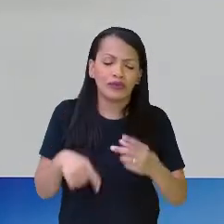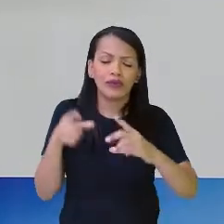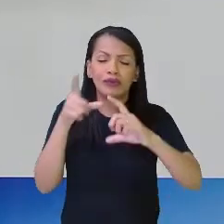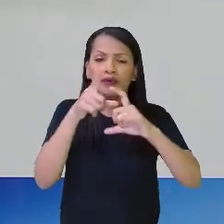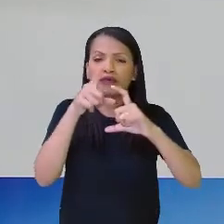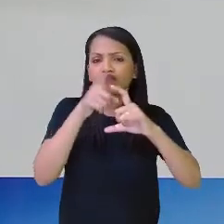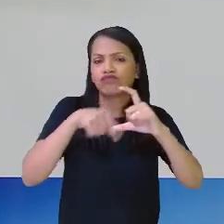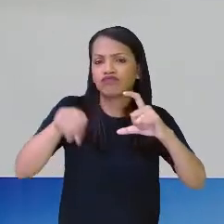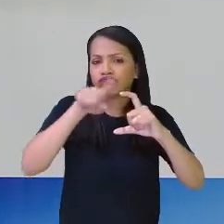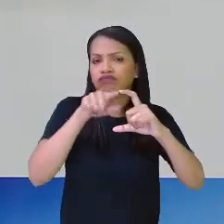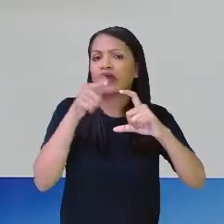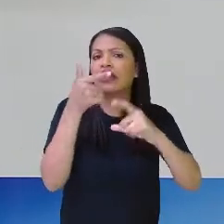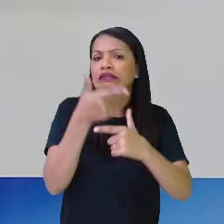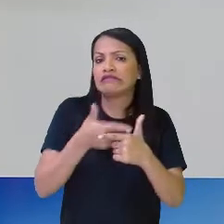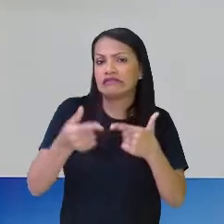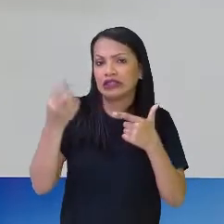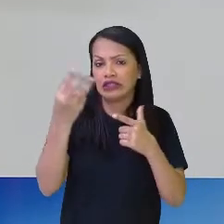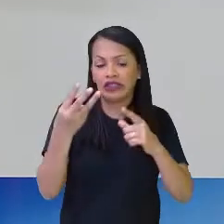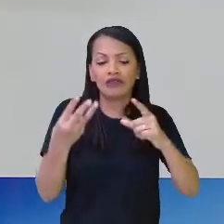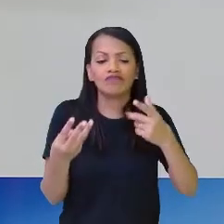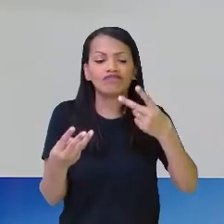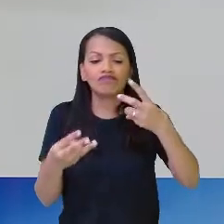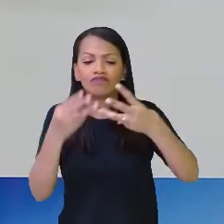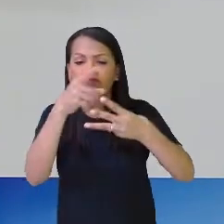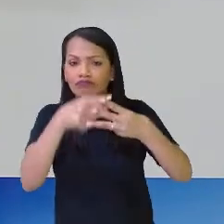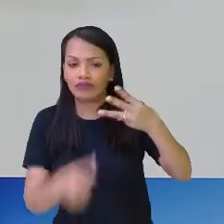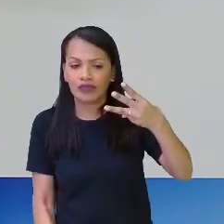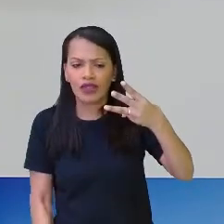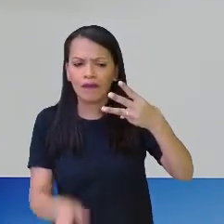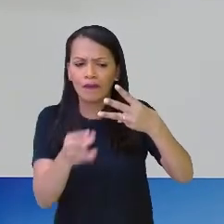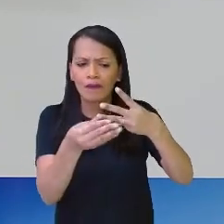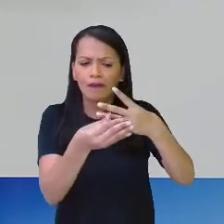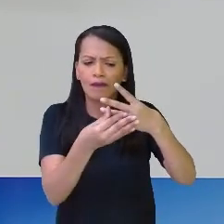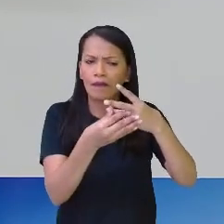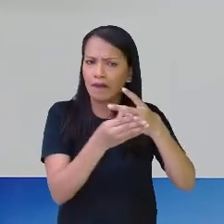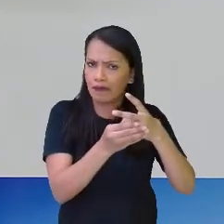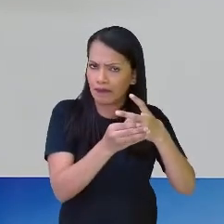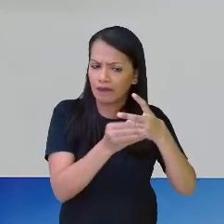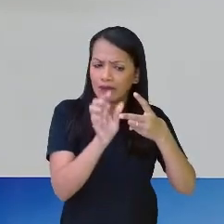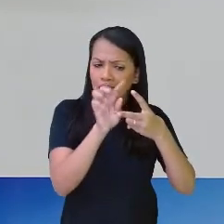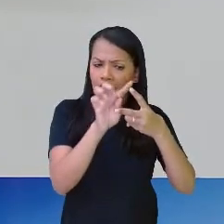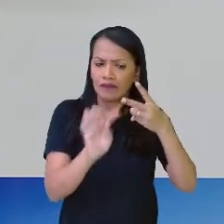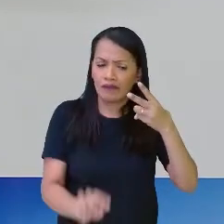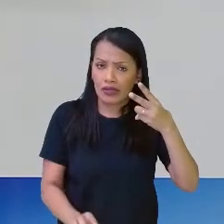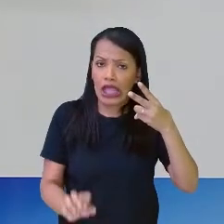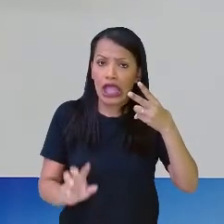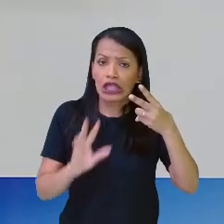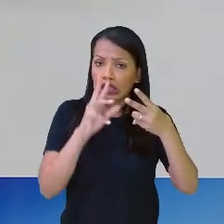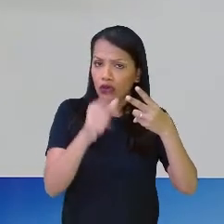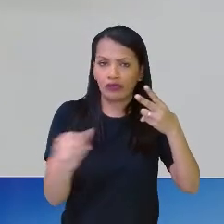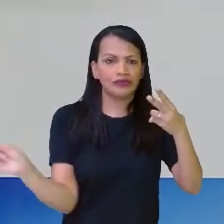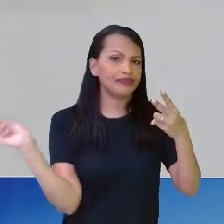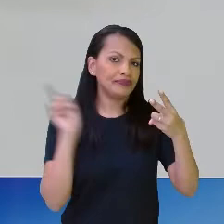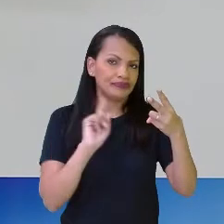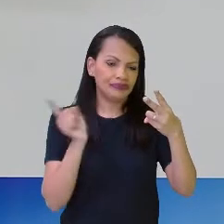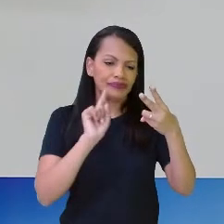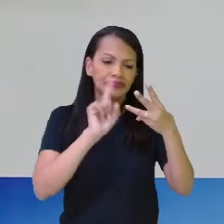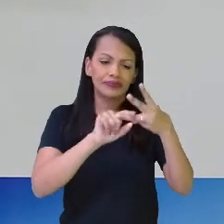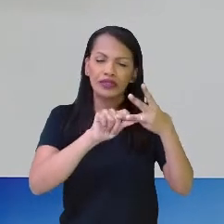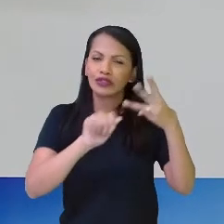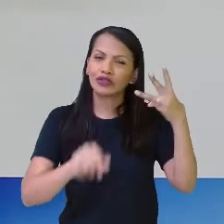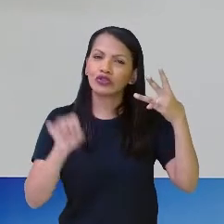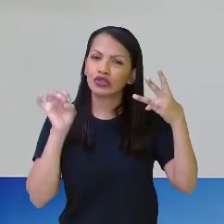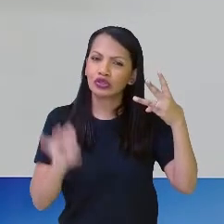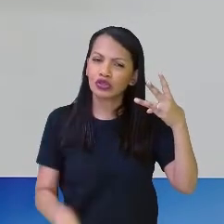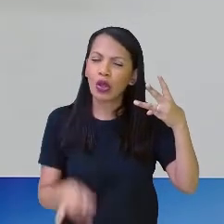círculo, seja alguma quantidade que vocês tenham, porém, precisa lembrar que o meu